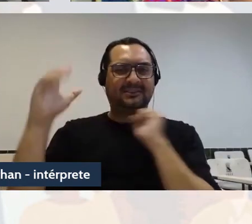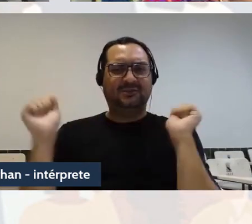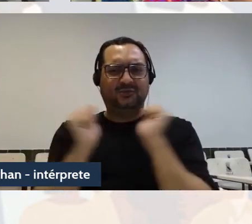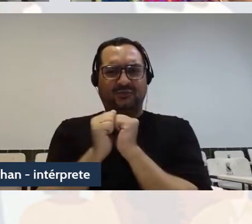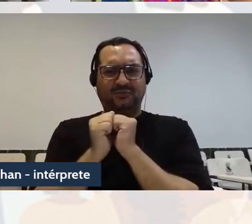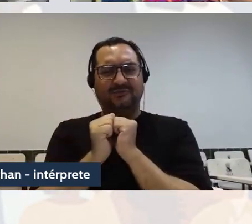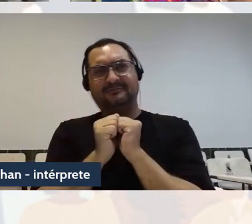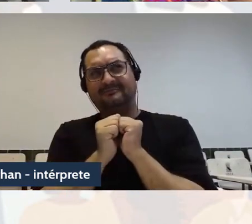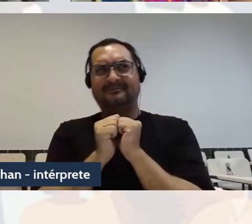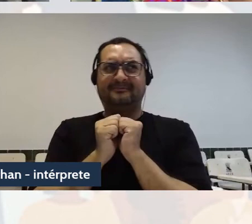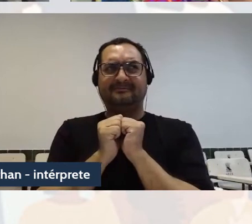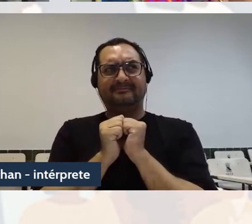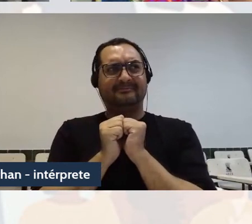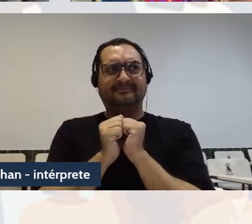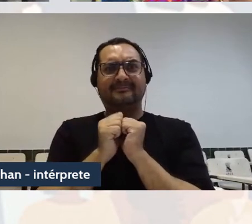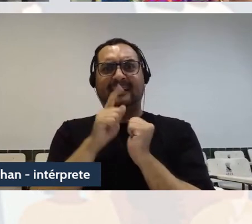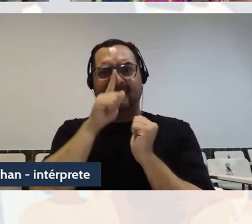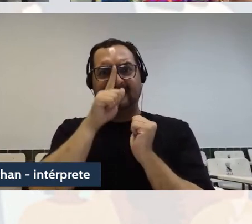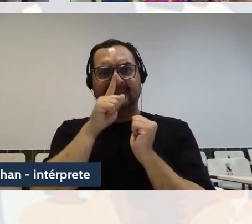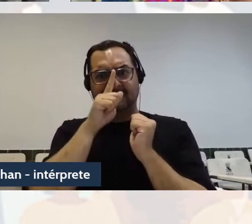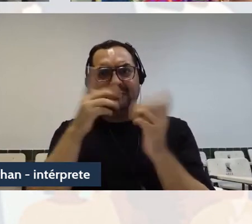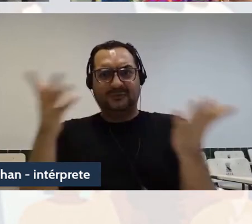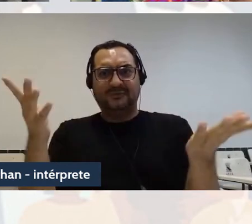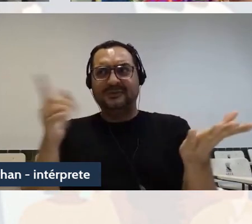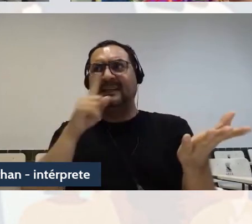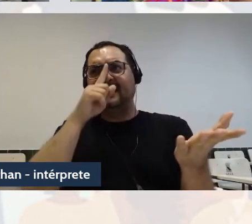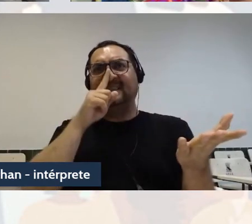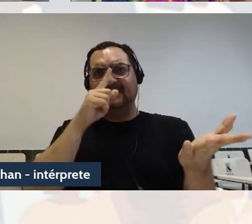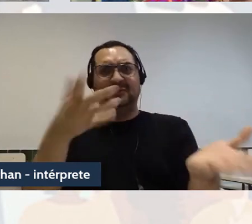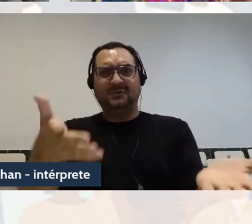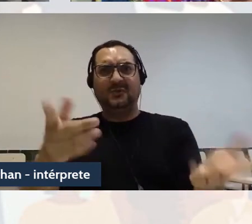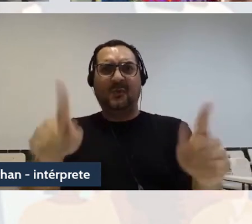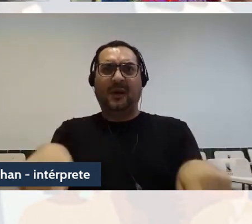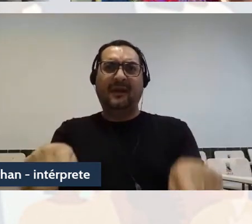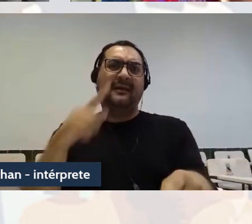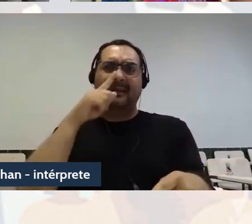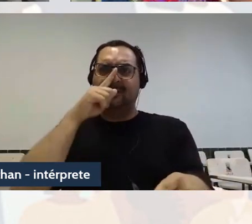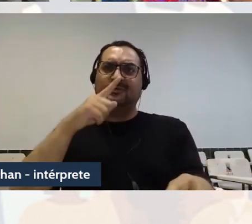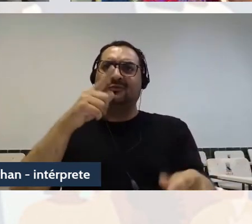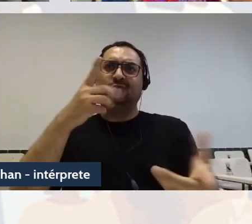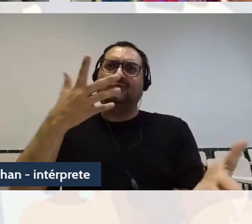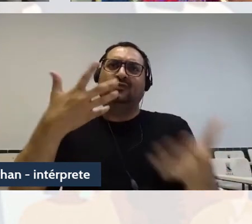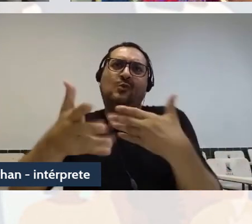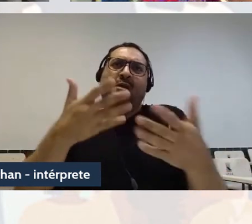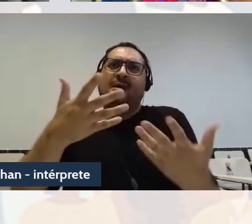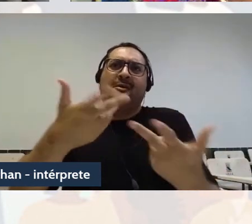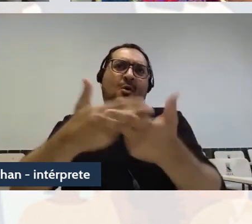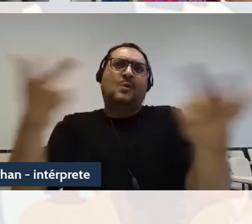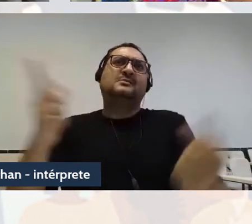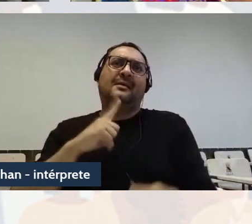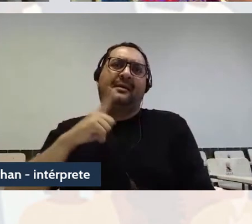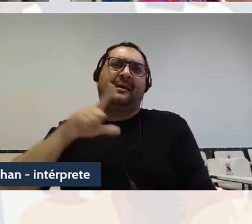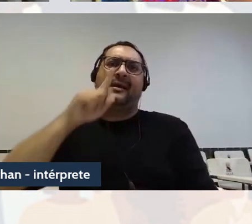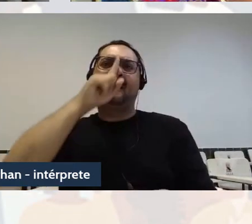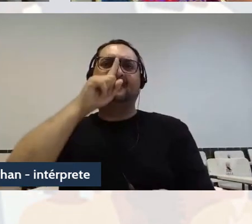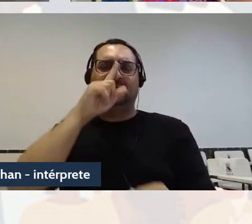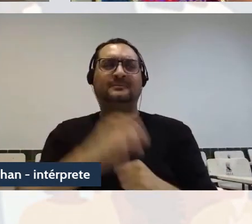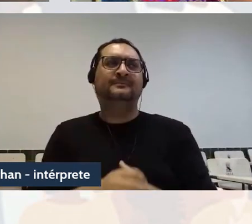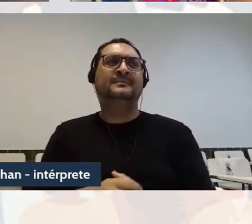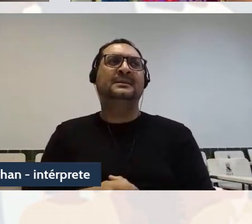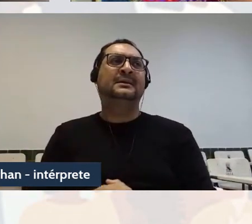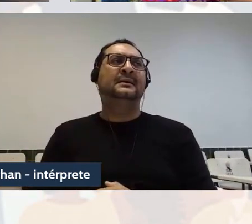negacionista, tá aí, tá aí, tudo é risco, tudo vai ser arriscado, né, eu acho que também a forma como